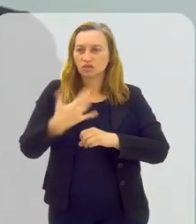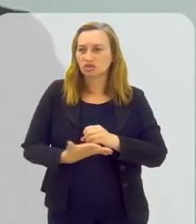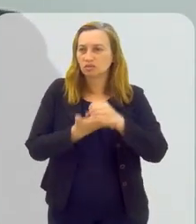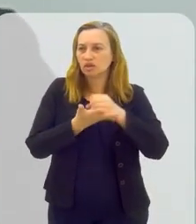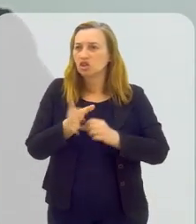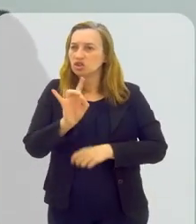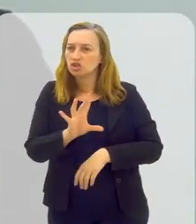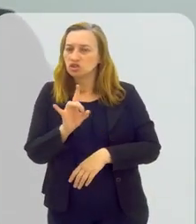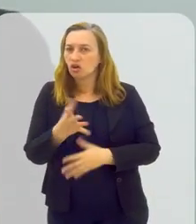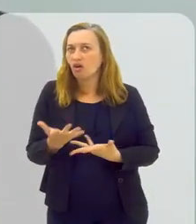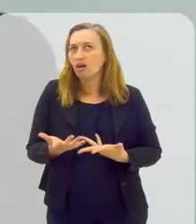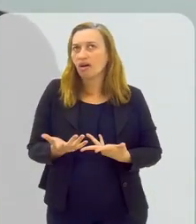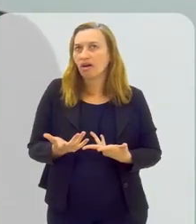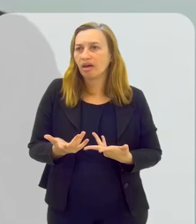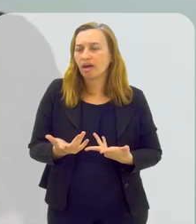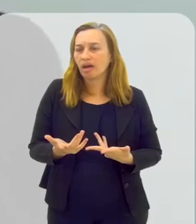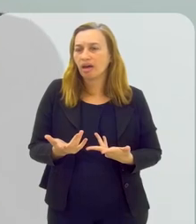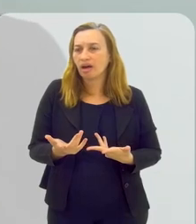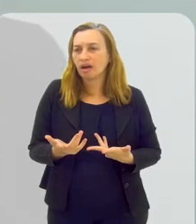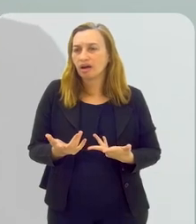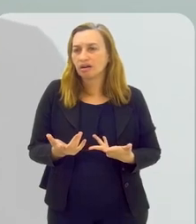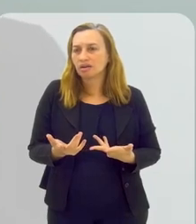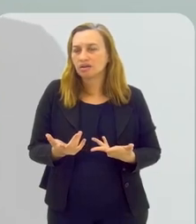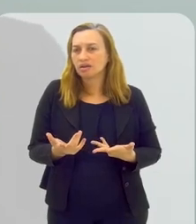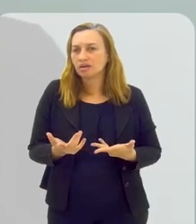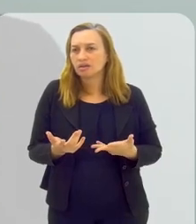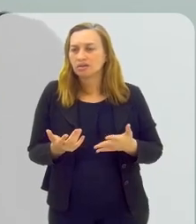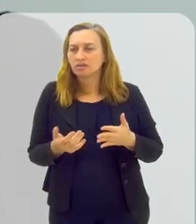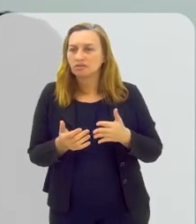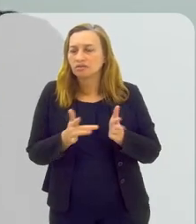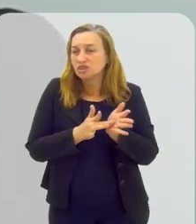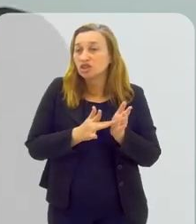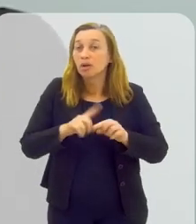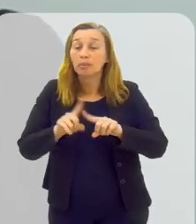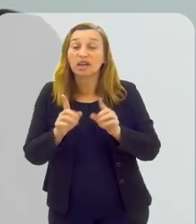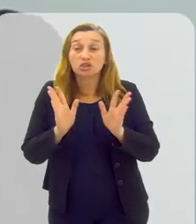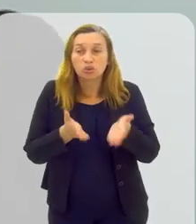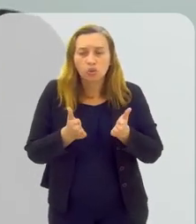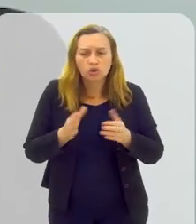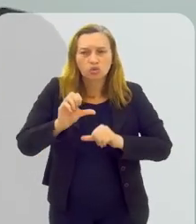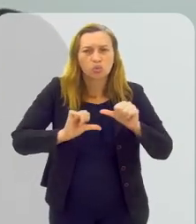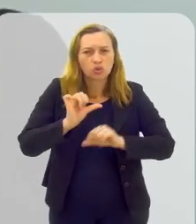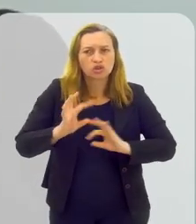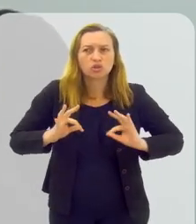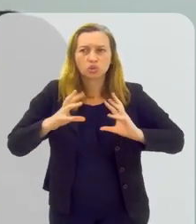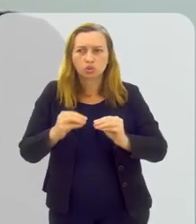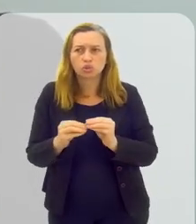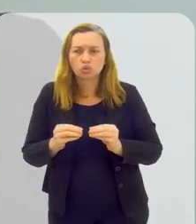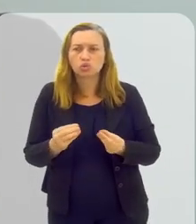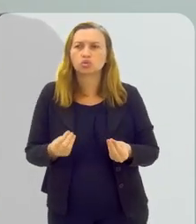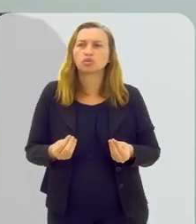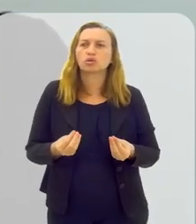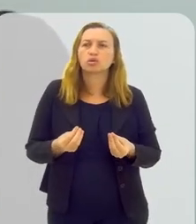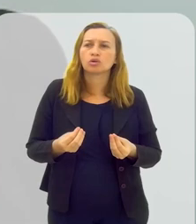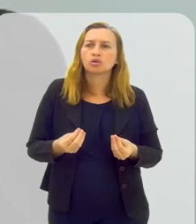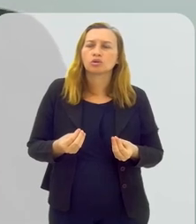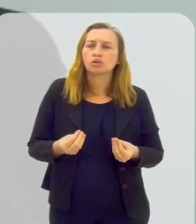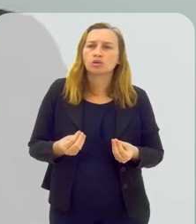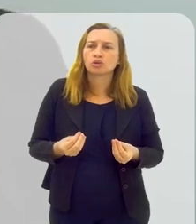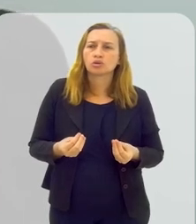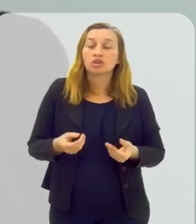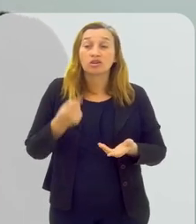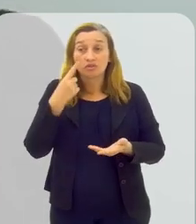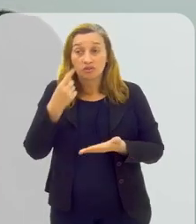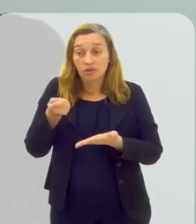era só fazer um status bacana. E hoje isso muda, isso vai por água abaixo por